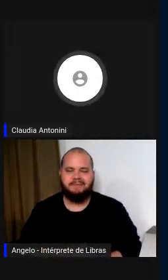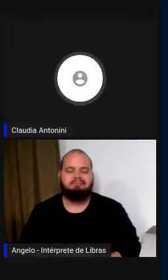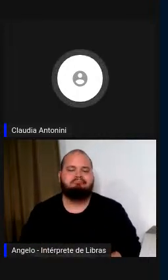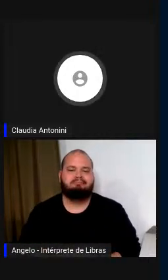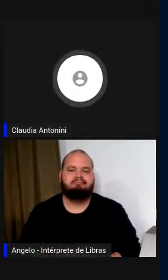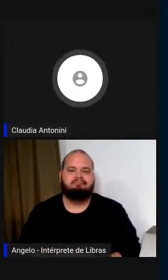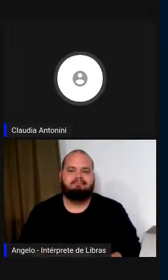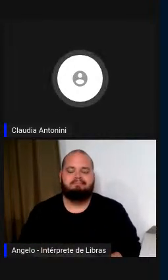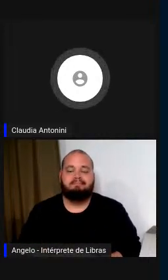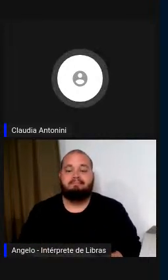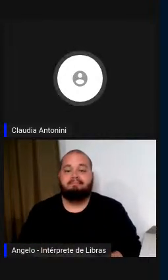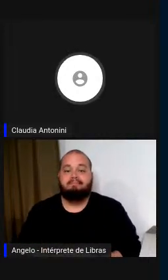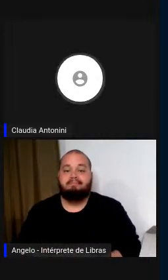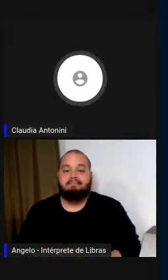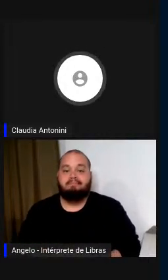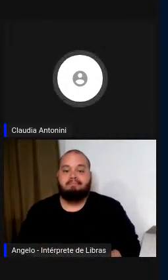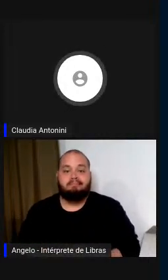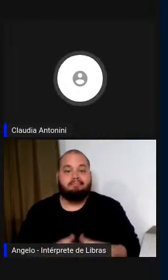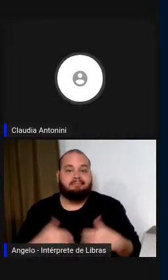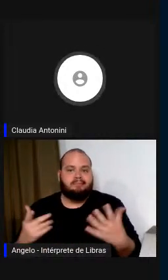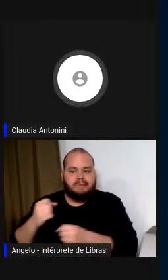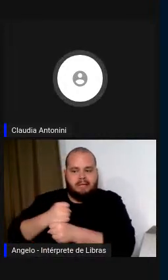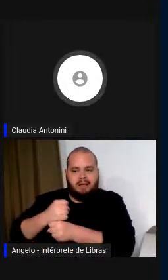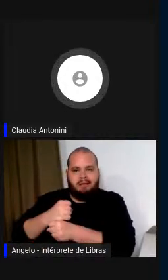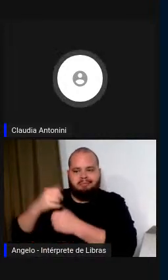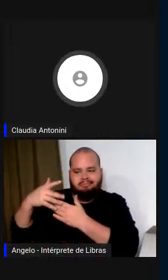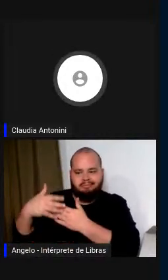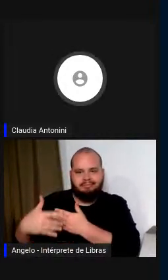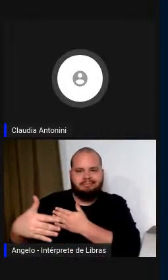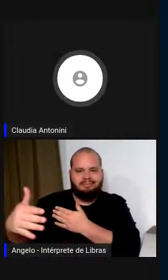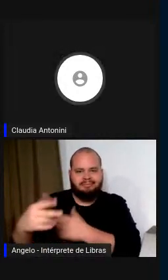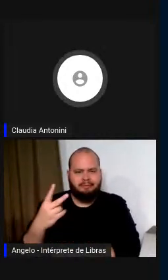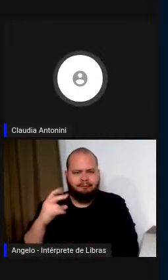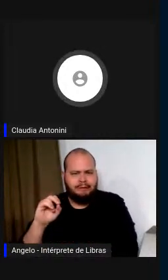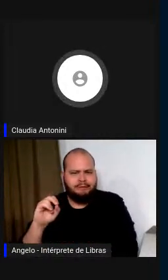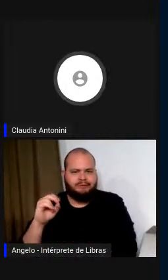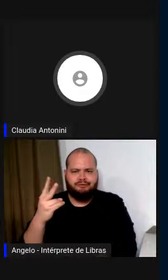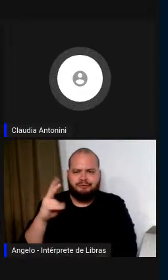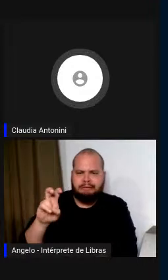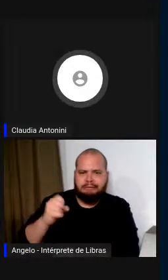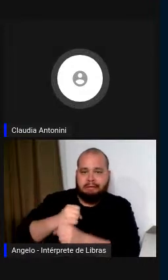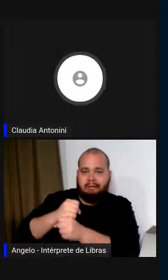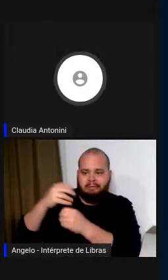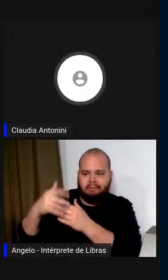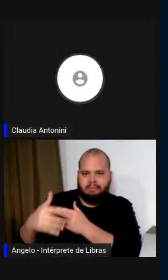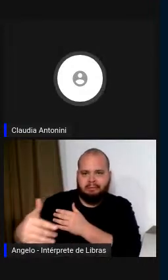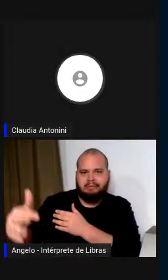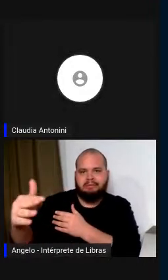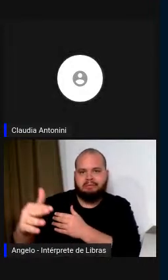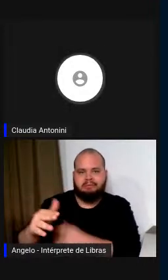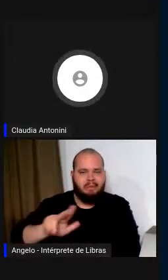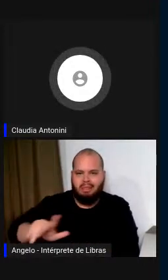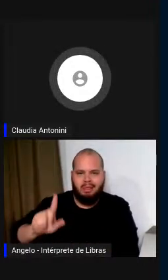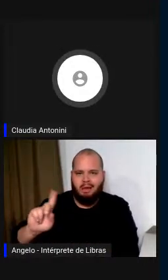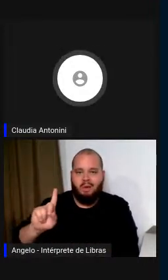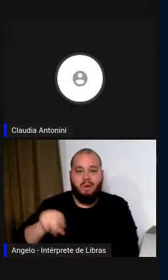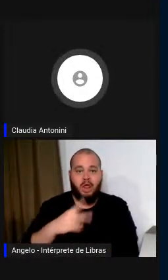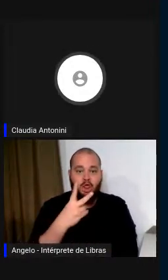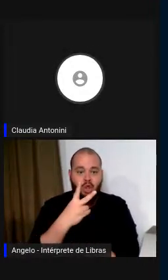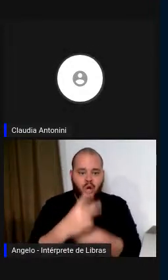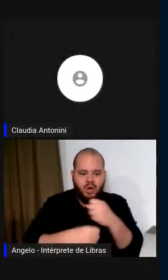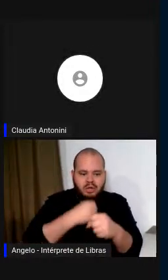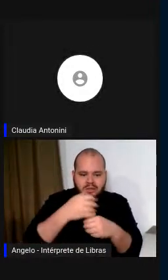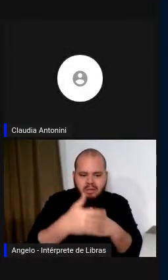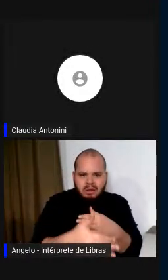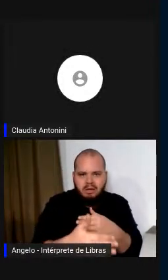Antes de mais nada, para os anos, para os próximos anos, não falamos de 20, 25 anos, mas falamos de 2, 3 anos, até menos,